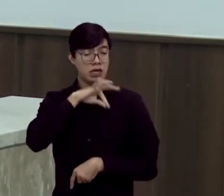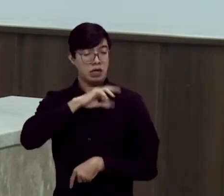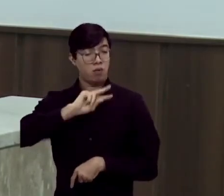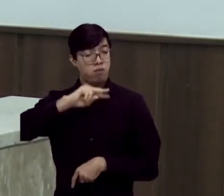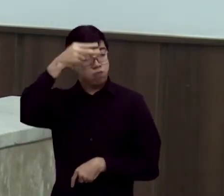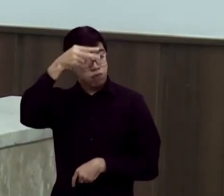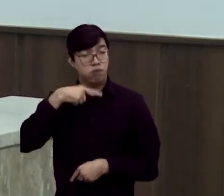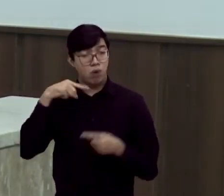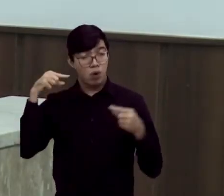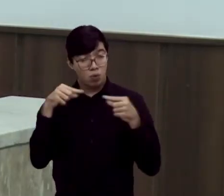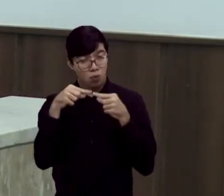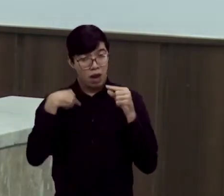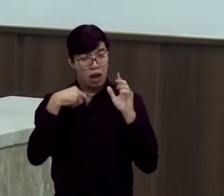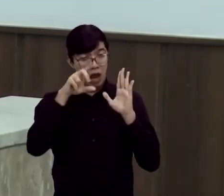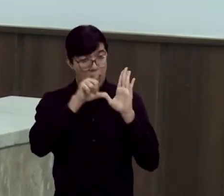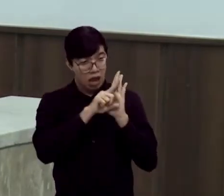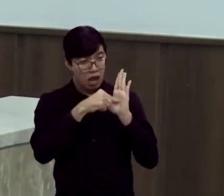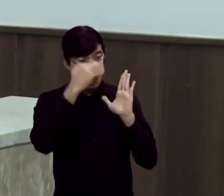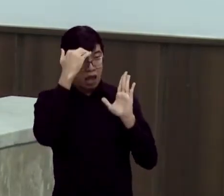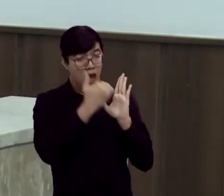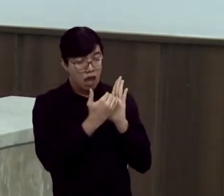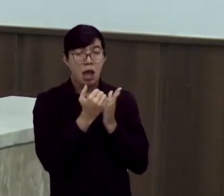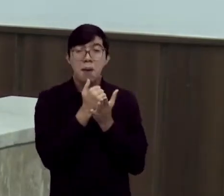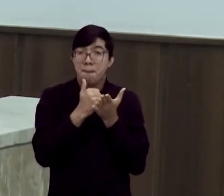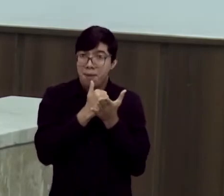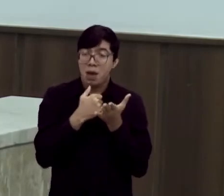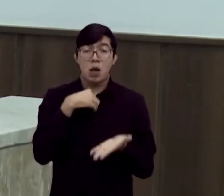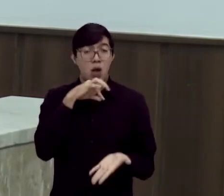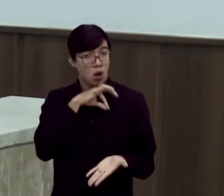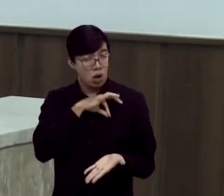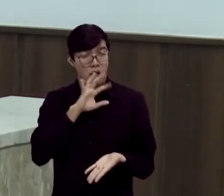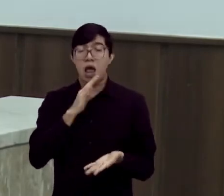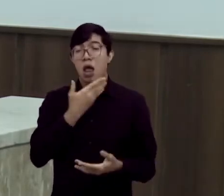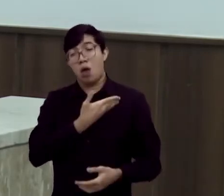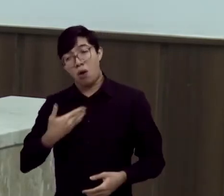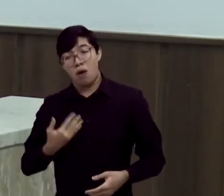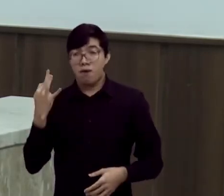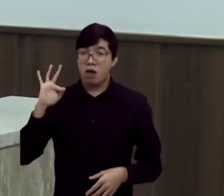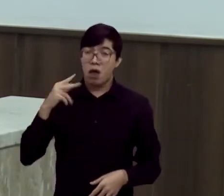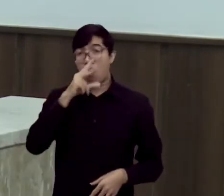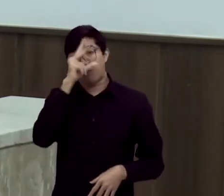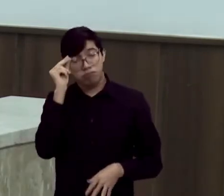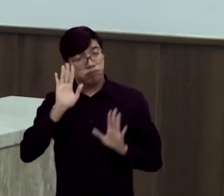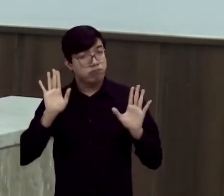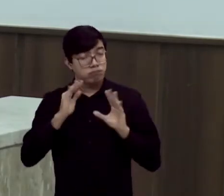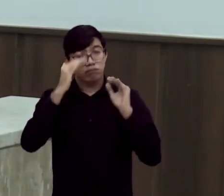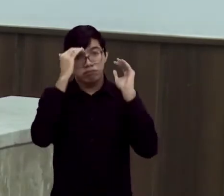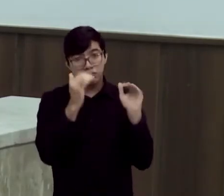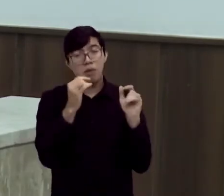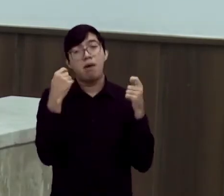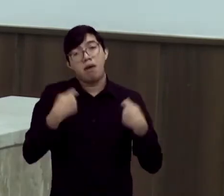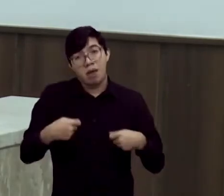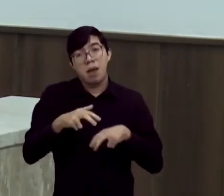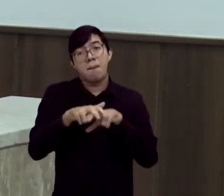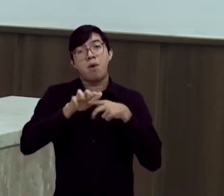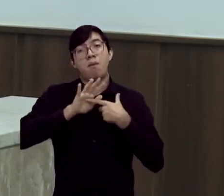no PIS, independente em que esfera ele esteja, seja ou estadual. Então, no dia da educação, estou aqui para colocar a